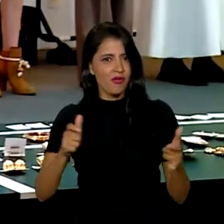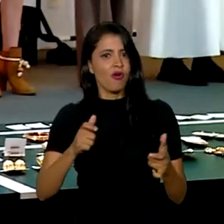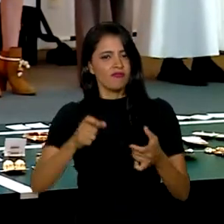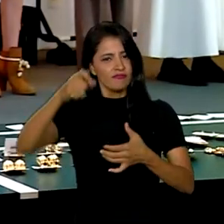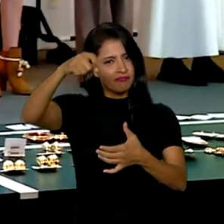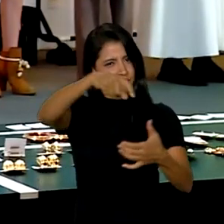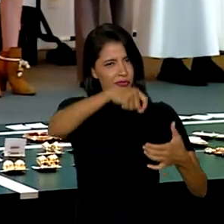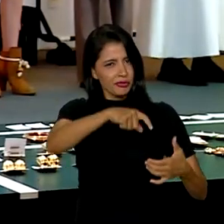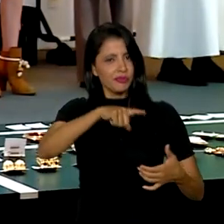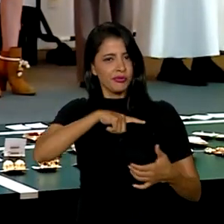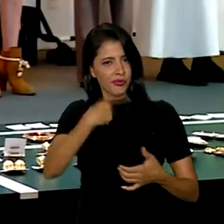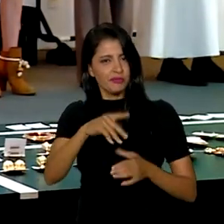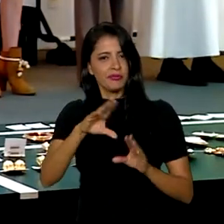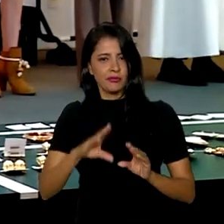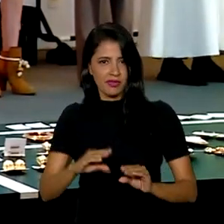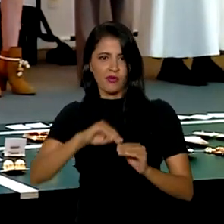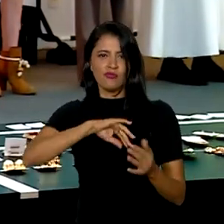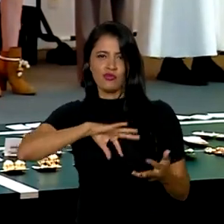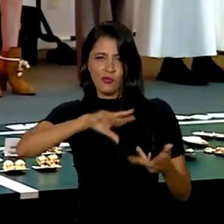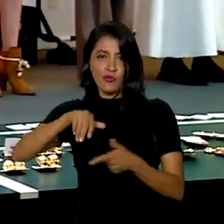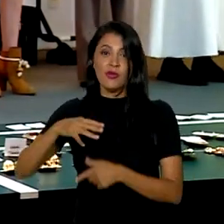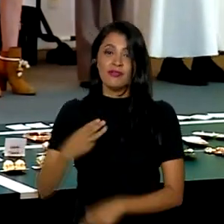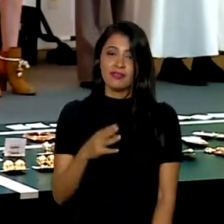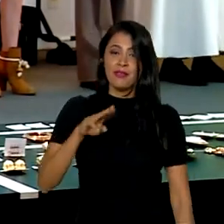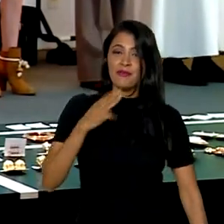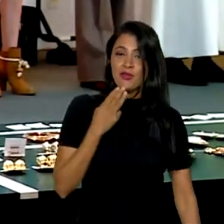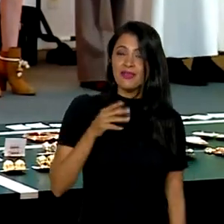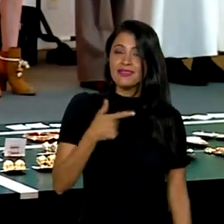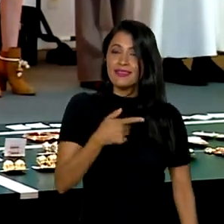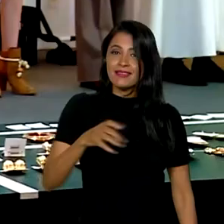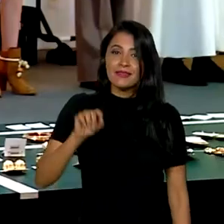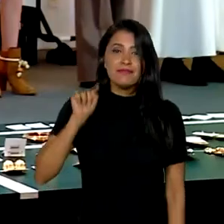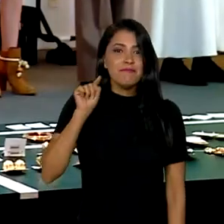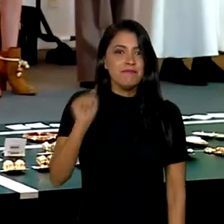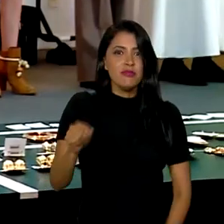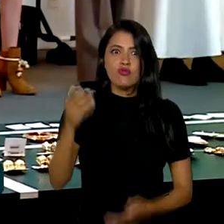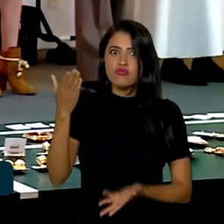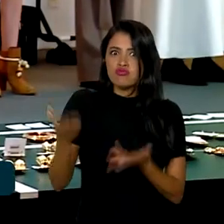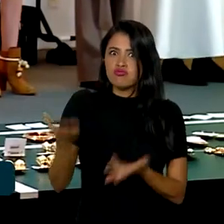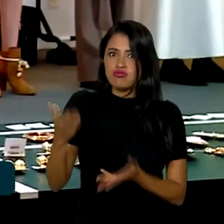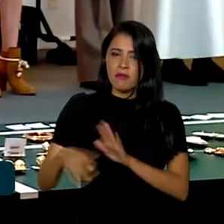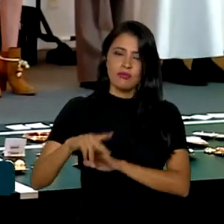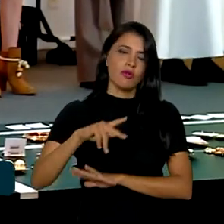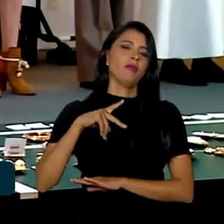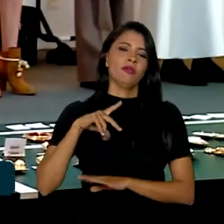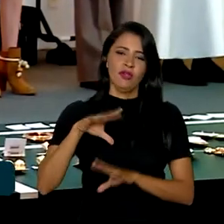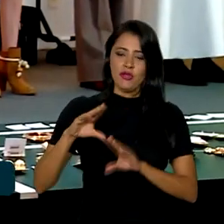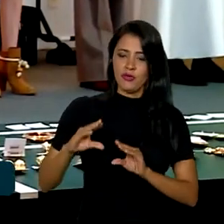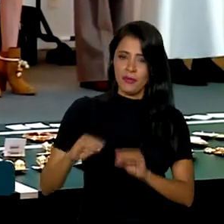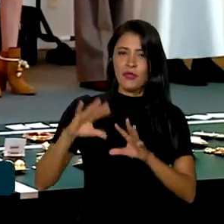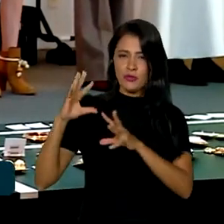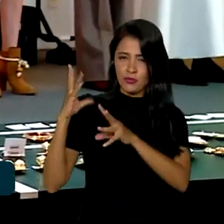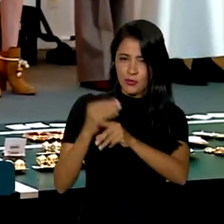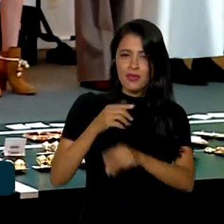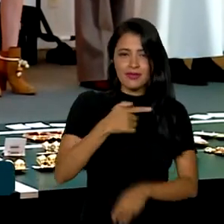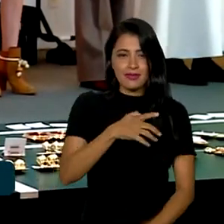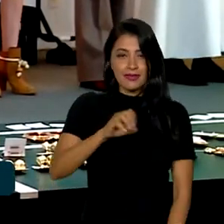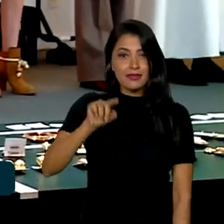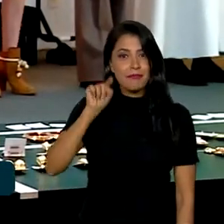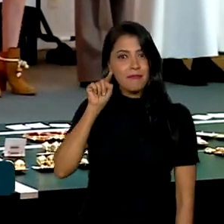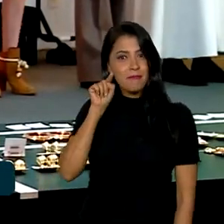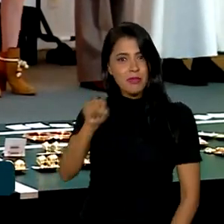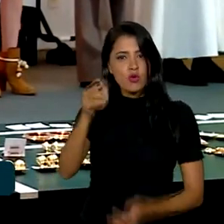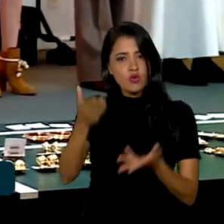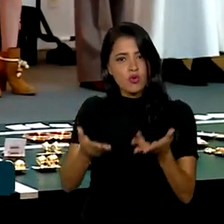produz por ano 3 milhões e 700 mil toneladas de algodão. Desse total, 700 mil toneladas